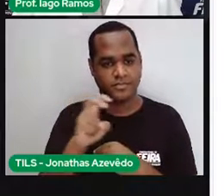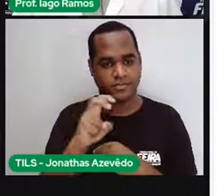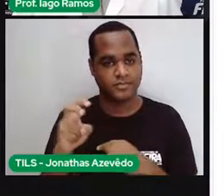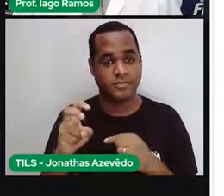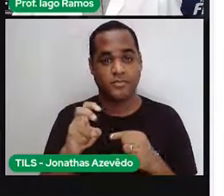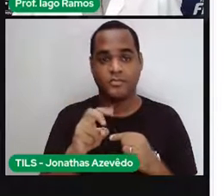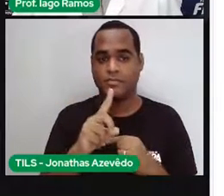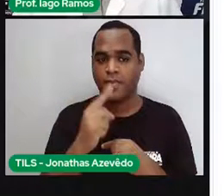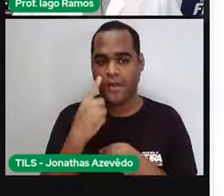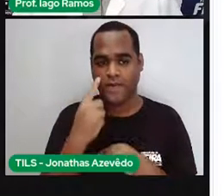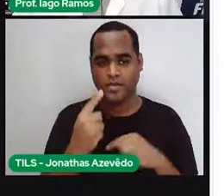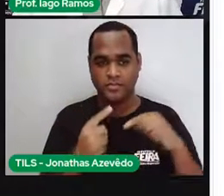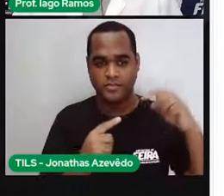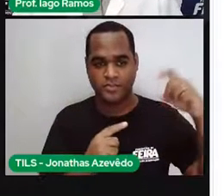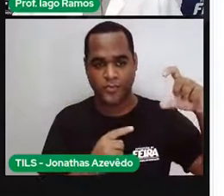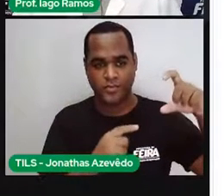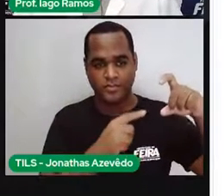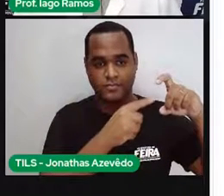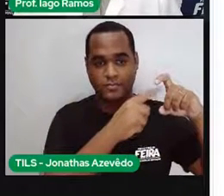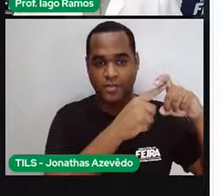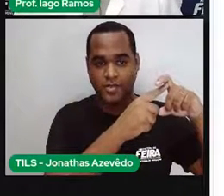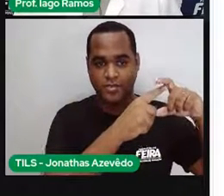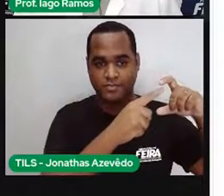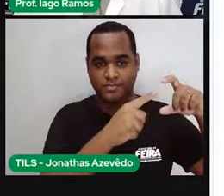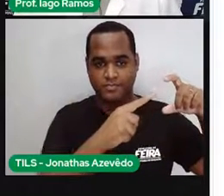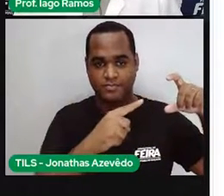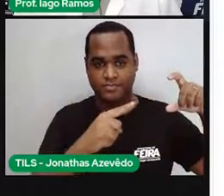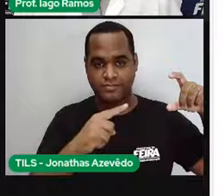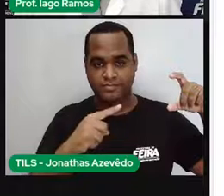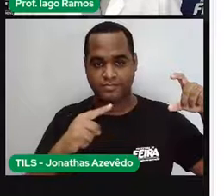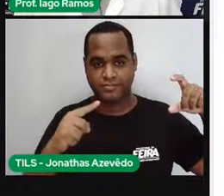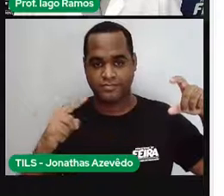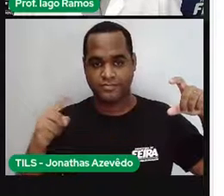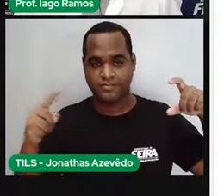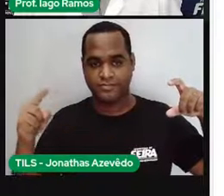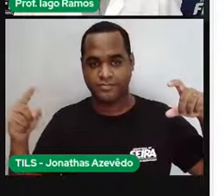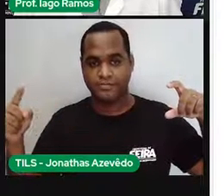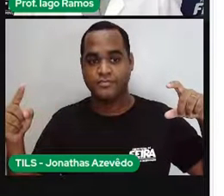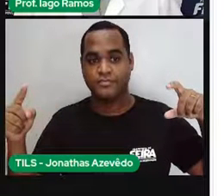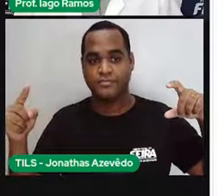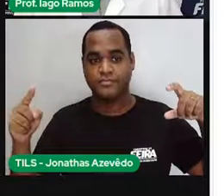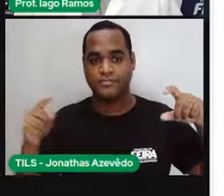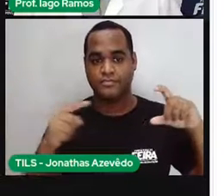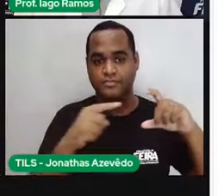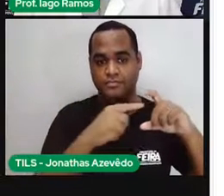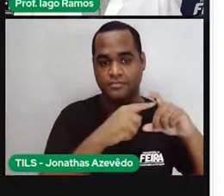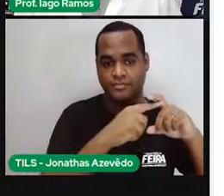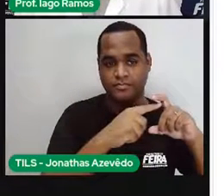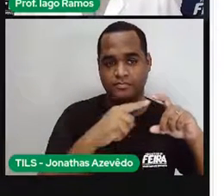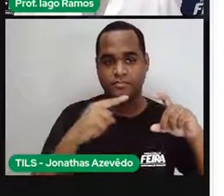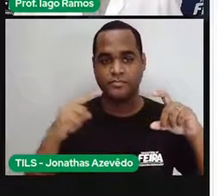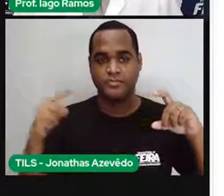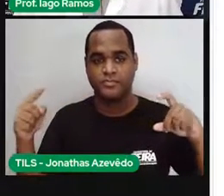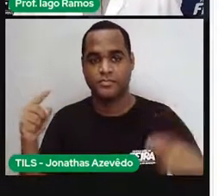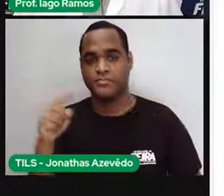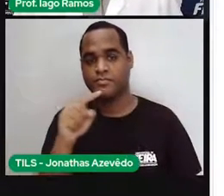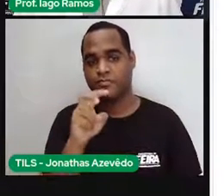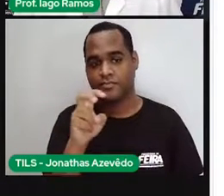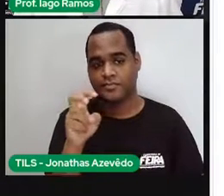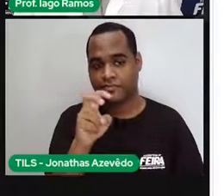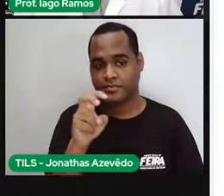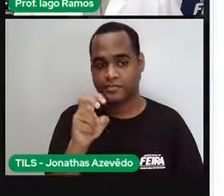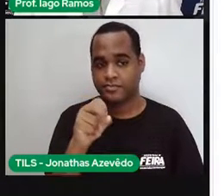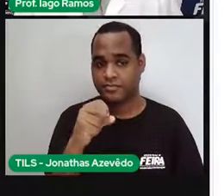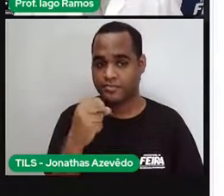ponta do campo até essa ponta do campo, esse aqui seria o comprimento, ou